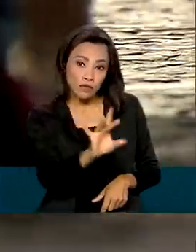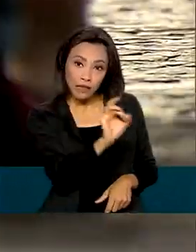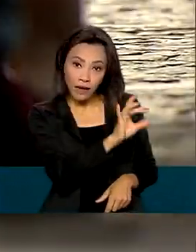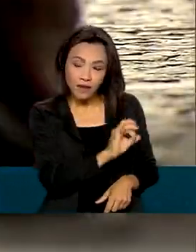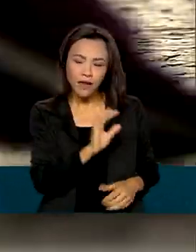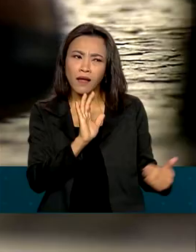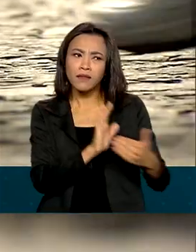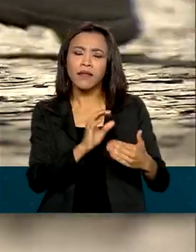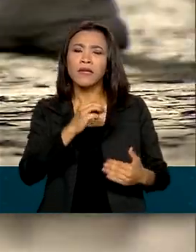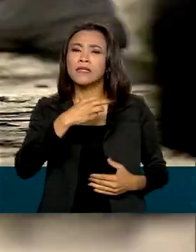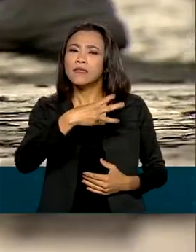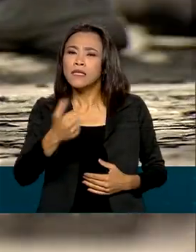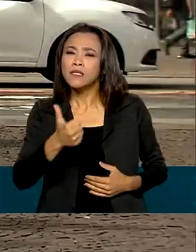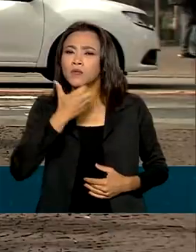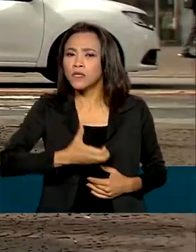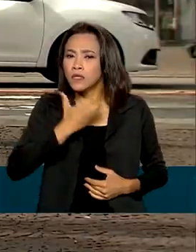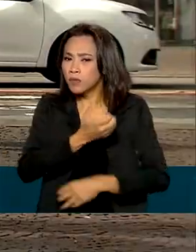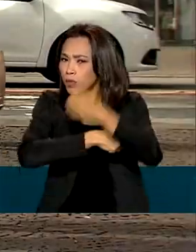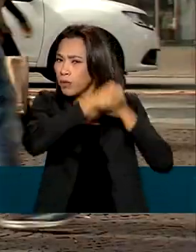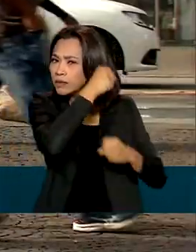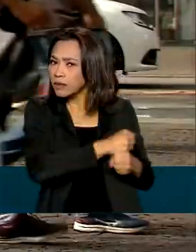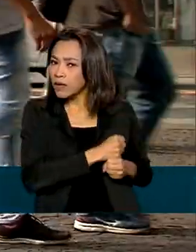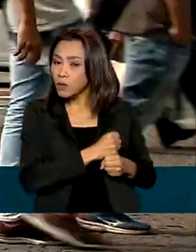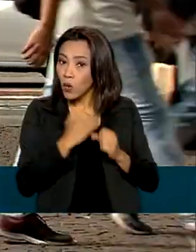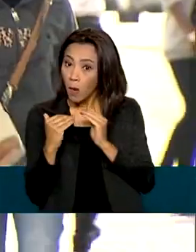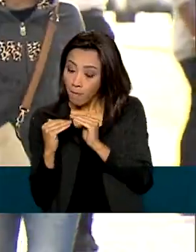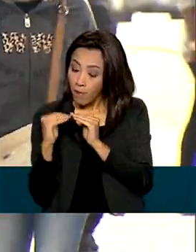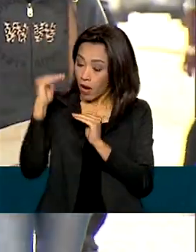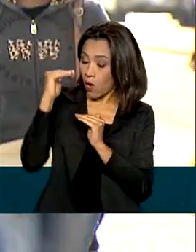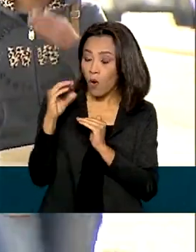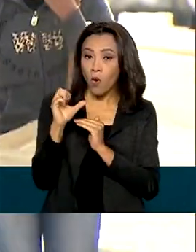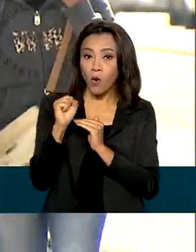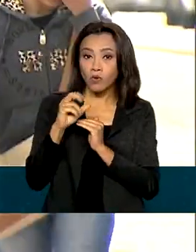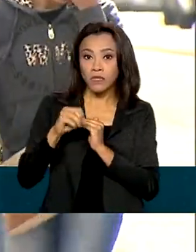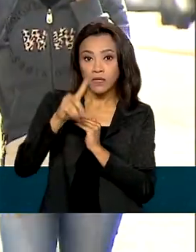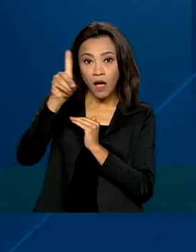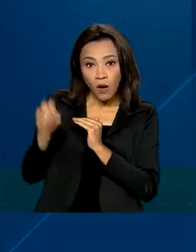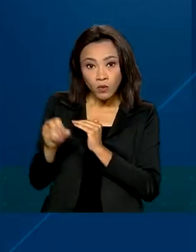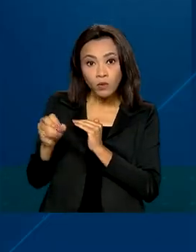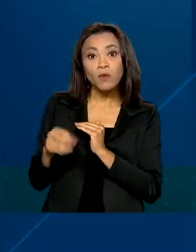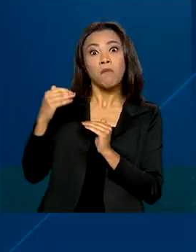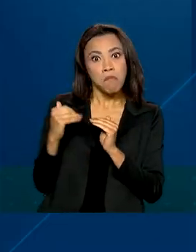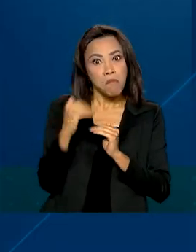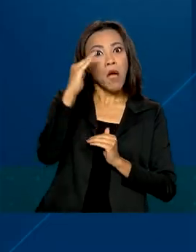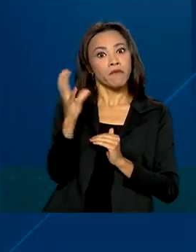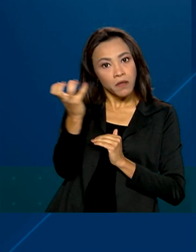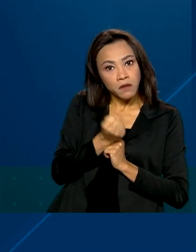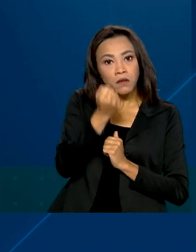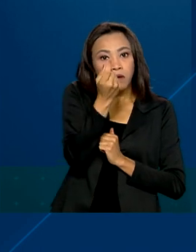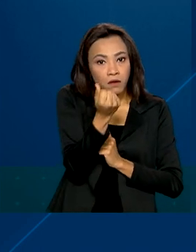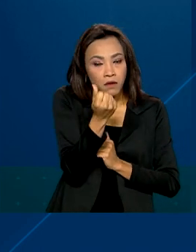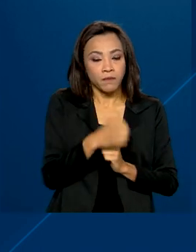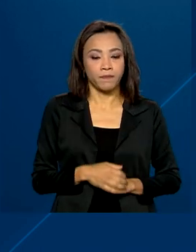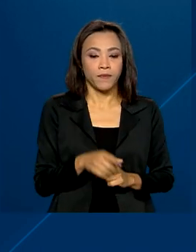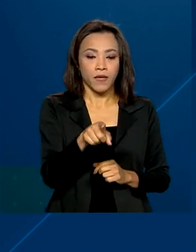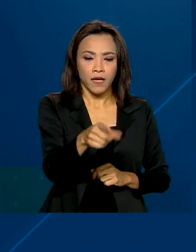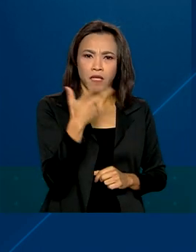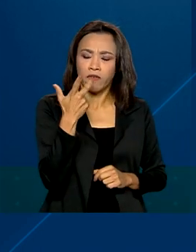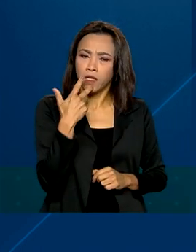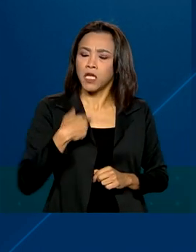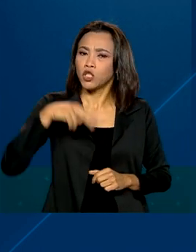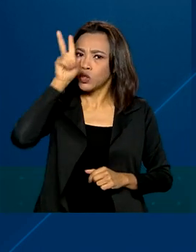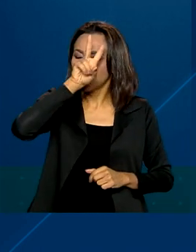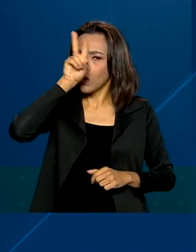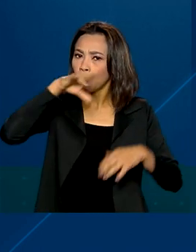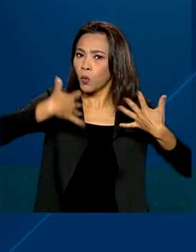31 de dezembro do ano passado. Quanto maior o saldo, maior será o crédito a receber. É um valor histórico, maior